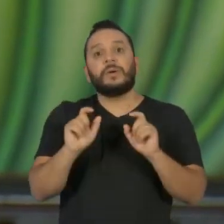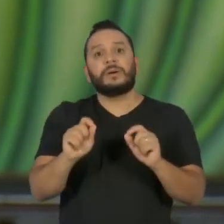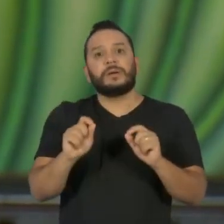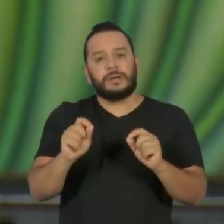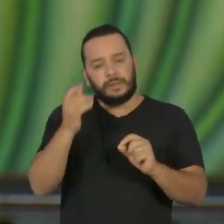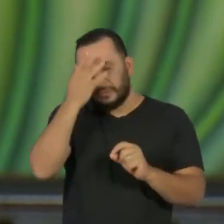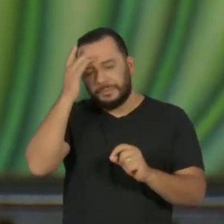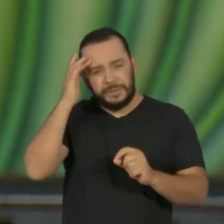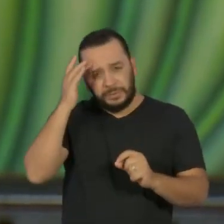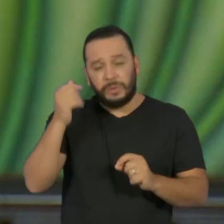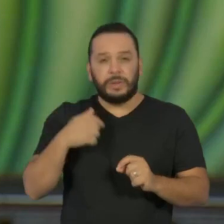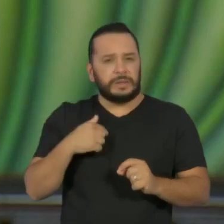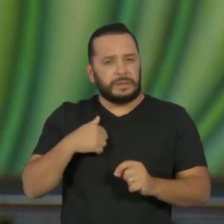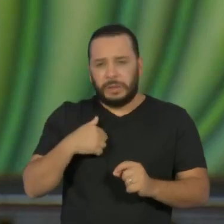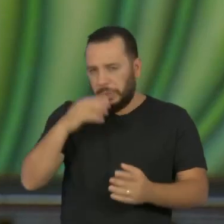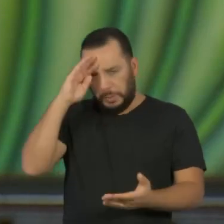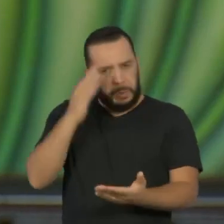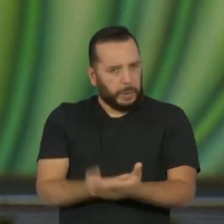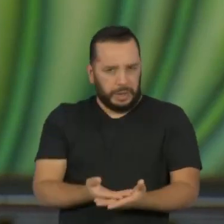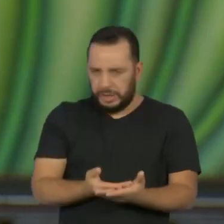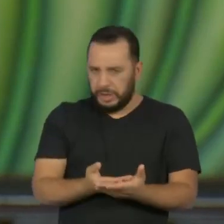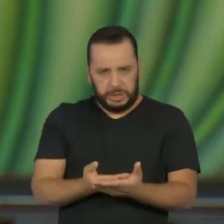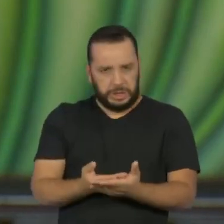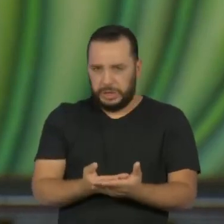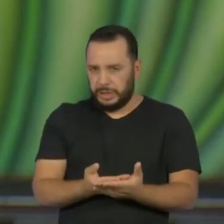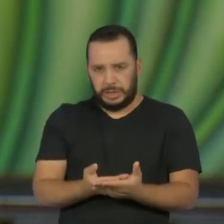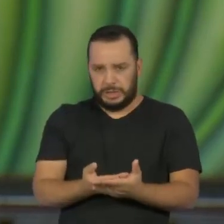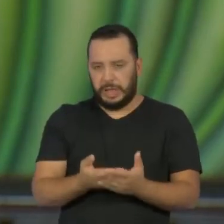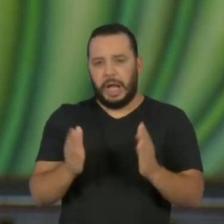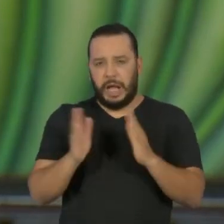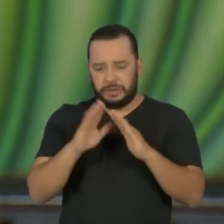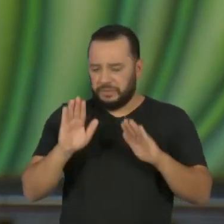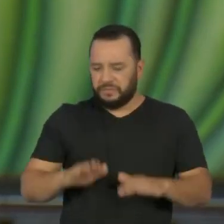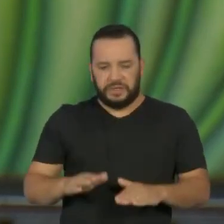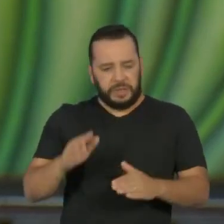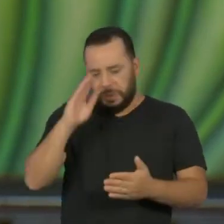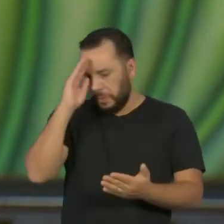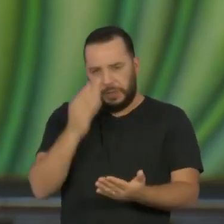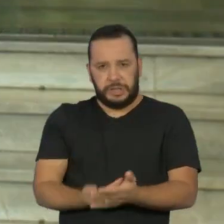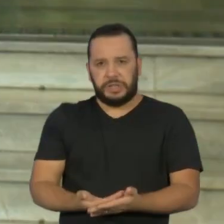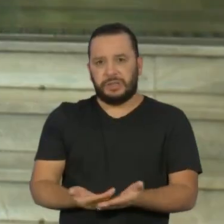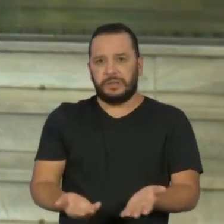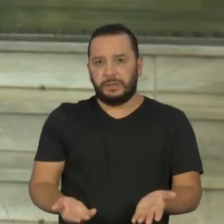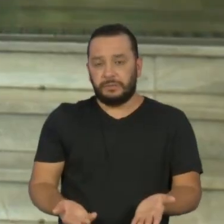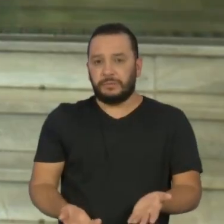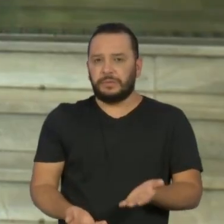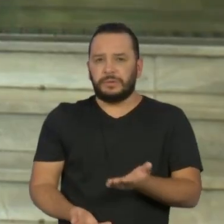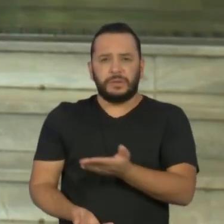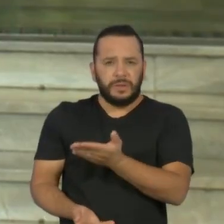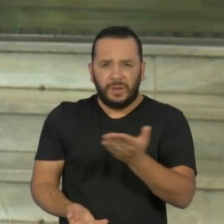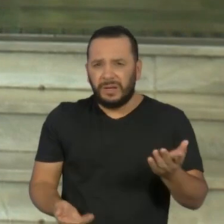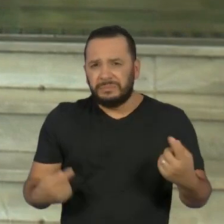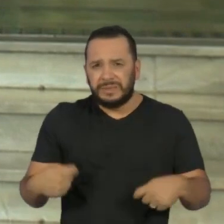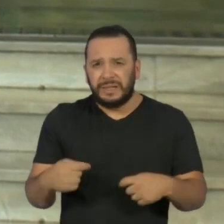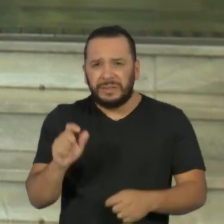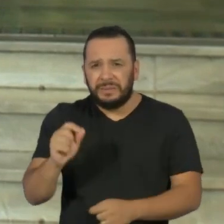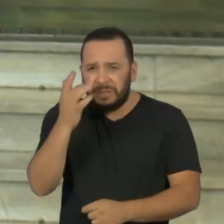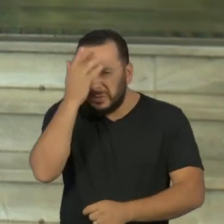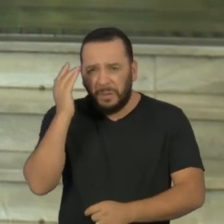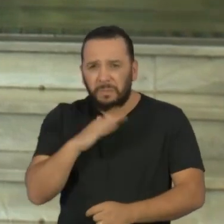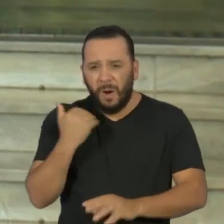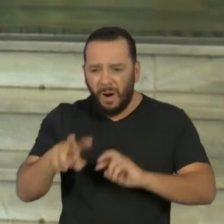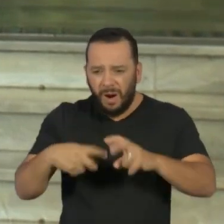para as pessoas que ainda não acreditam na importância do isolamento social. Será que vamos precisar ver pessoas